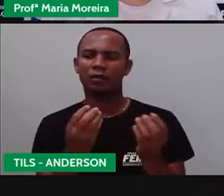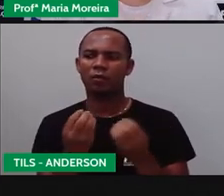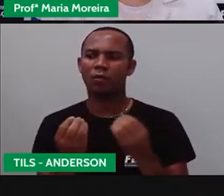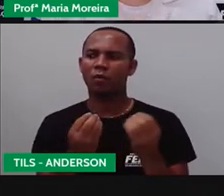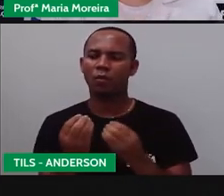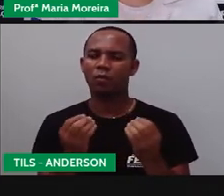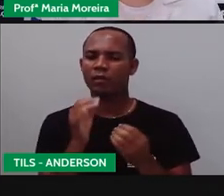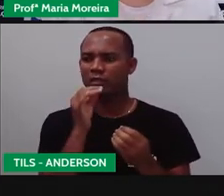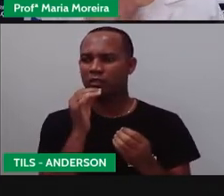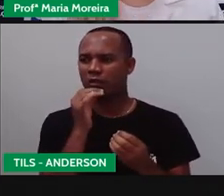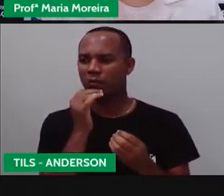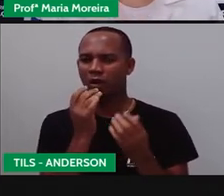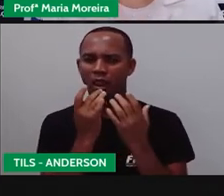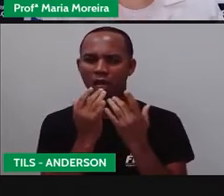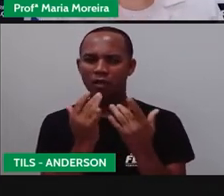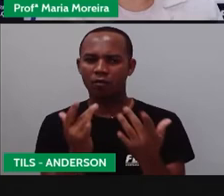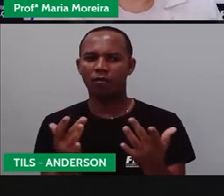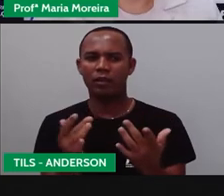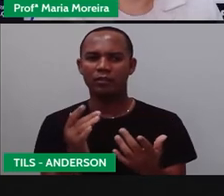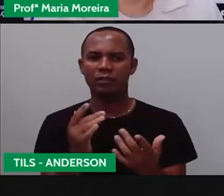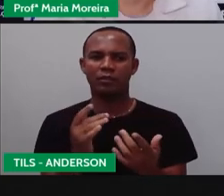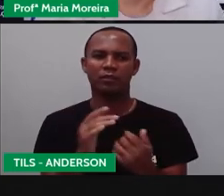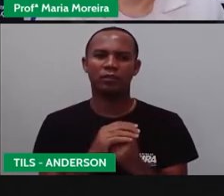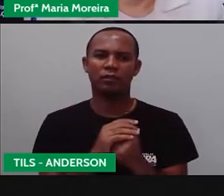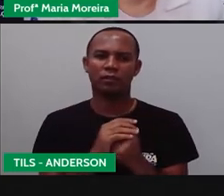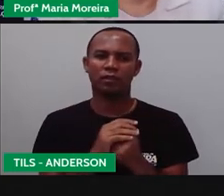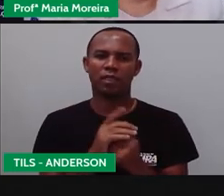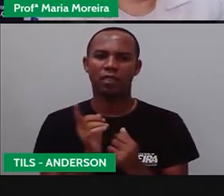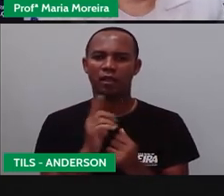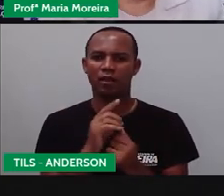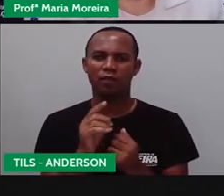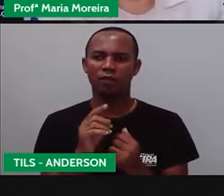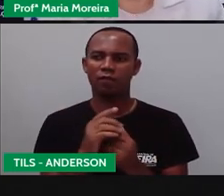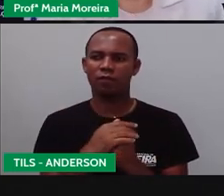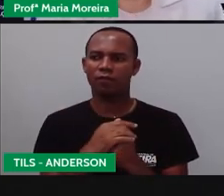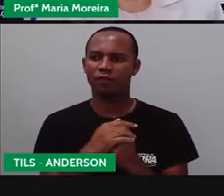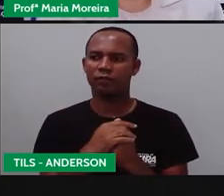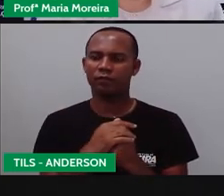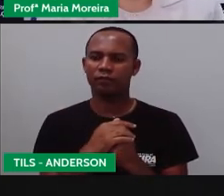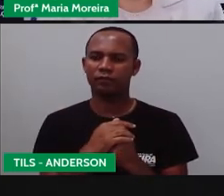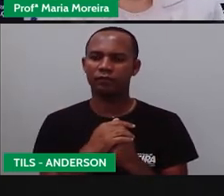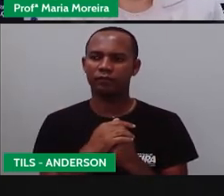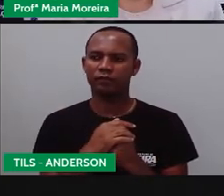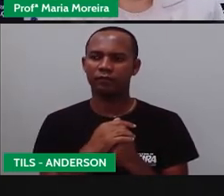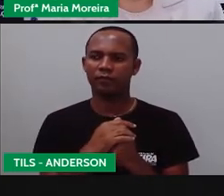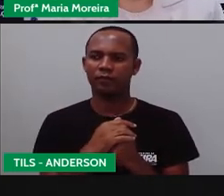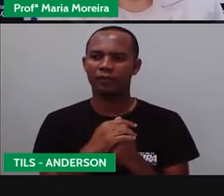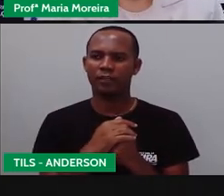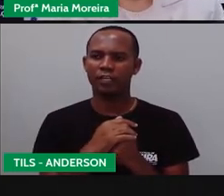isso? Que é uma linguagem não verbal. Vamos seguir. Ai, que bonequinhos lindos.